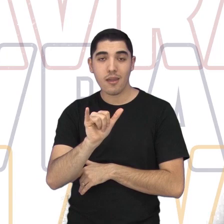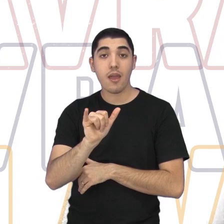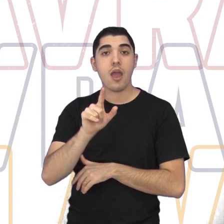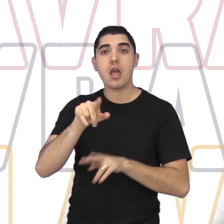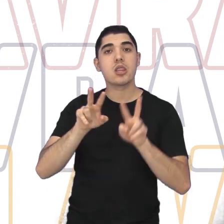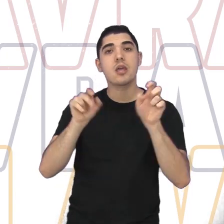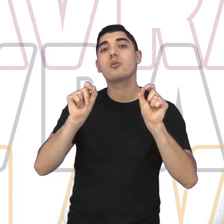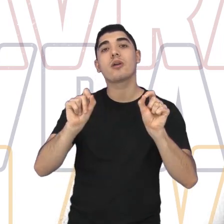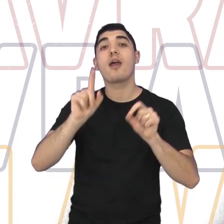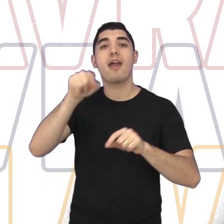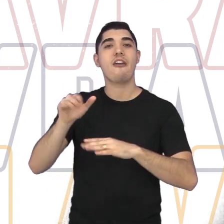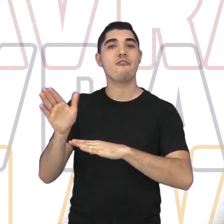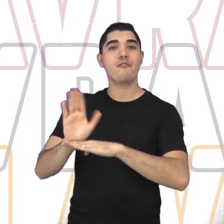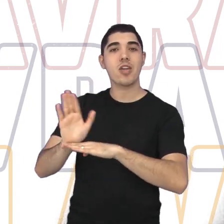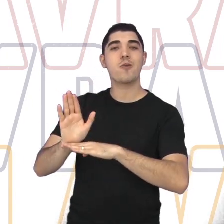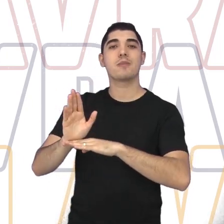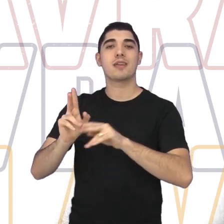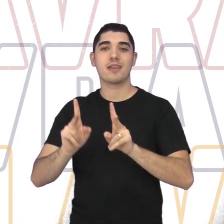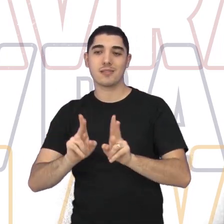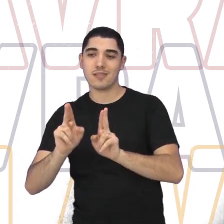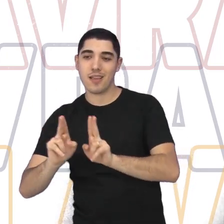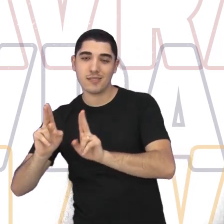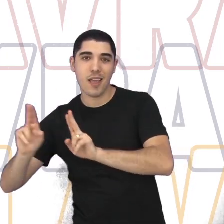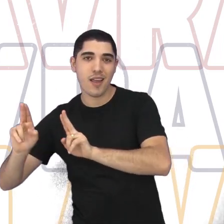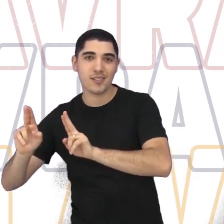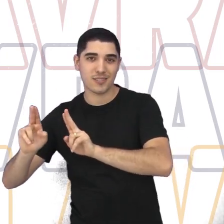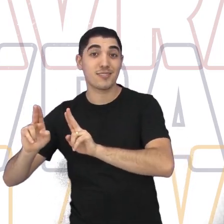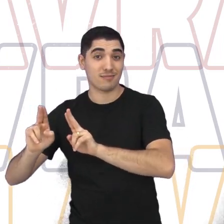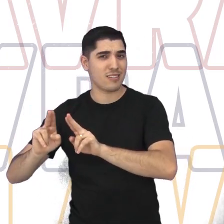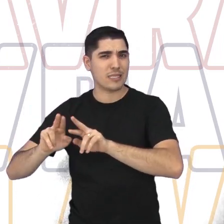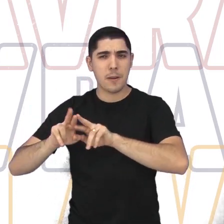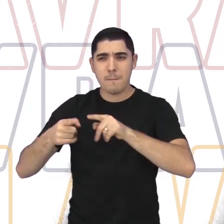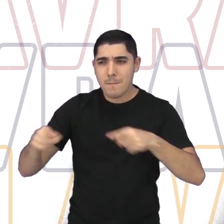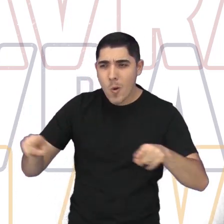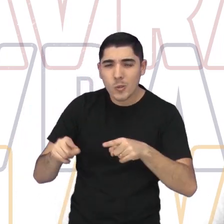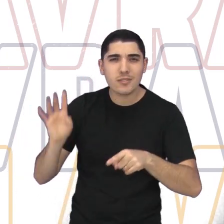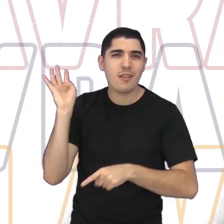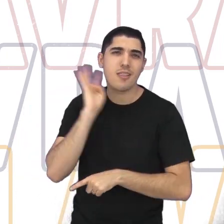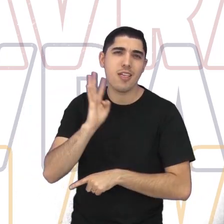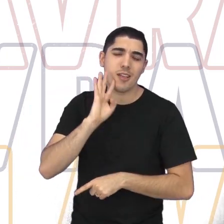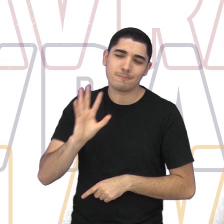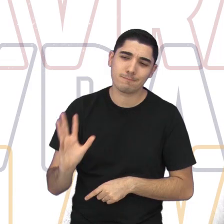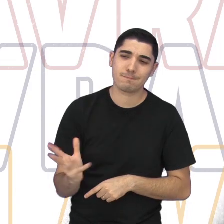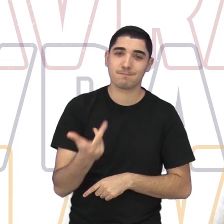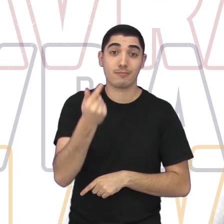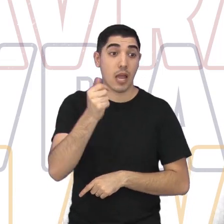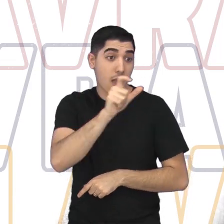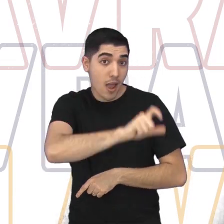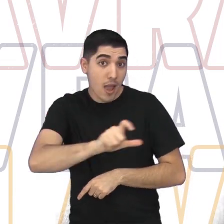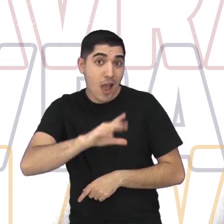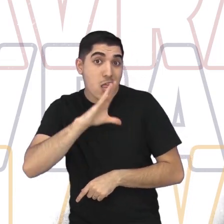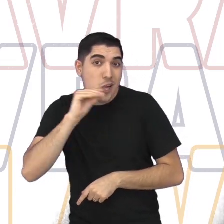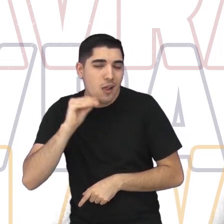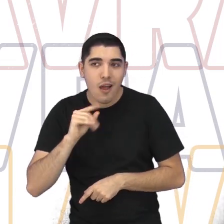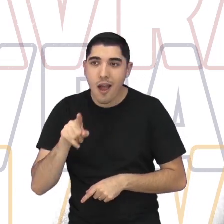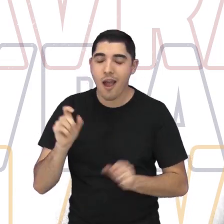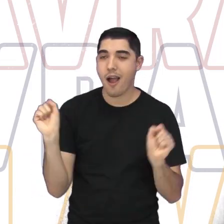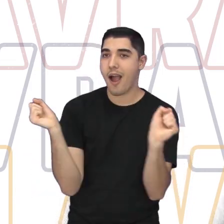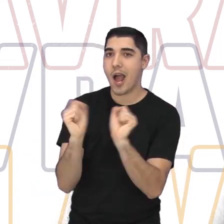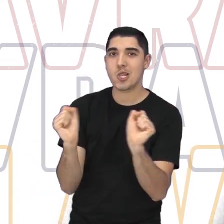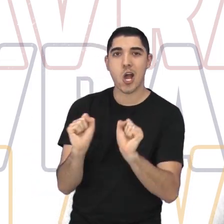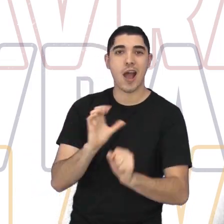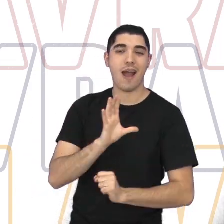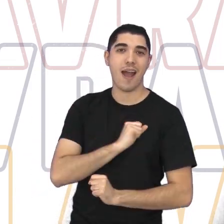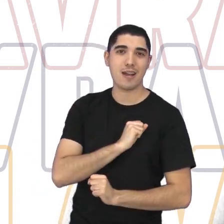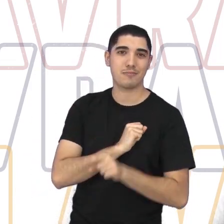o Contraponto Play, esse ano, que foi sobre filmes e séries, né? Então, muitas músicas bacanas mesmo